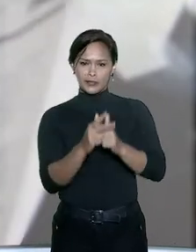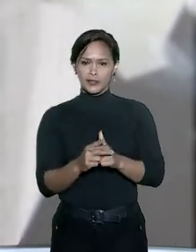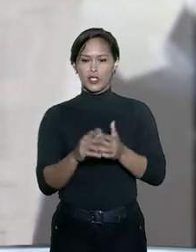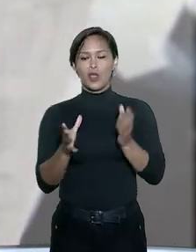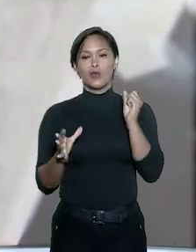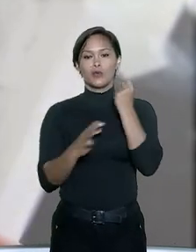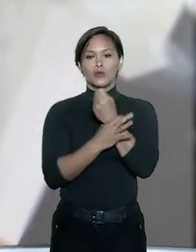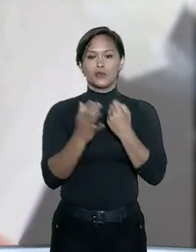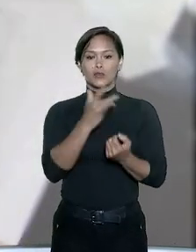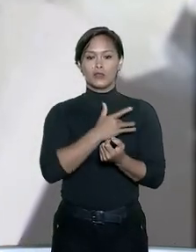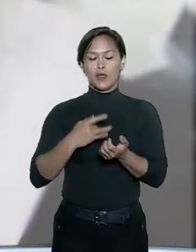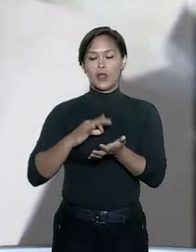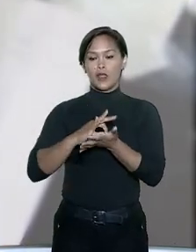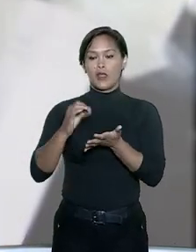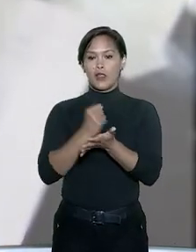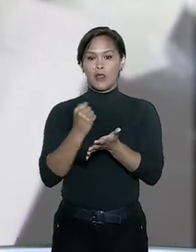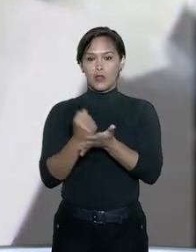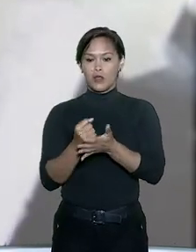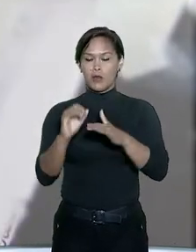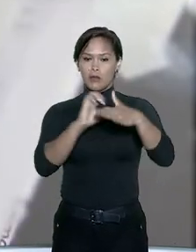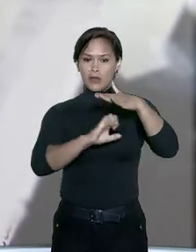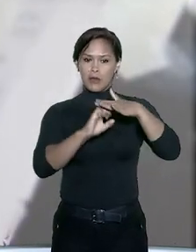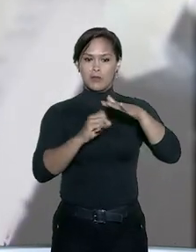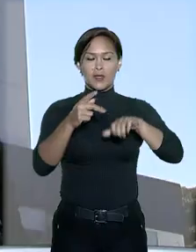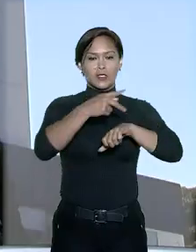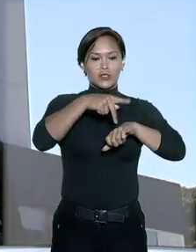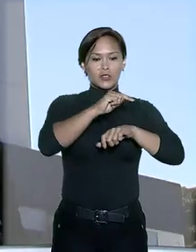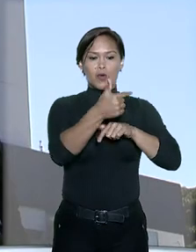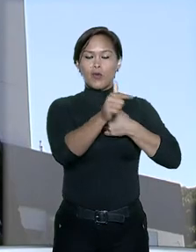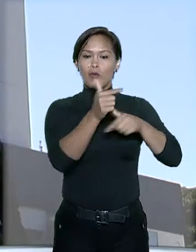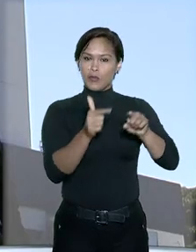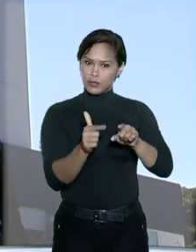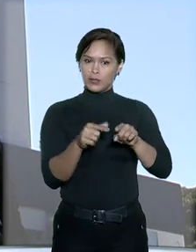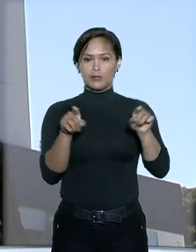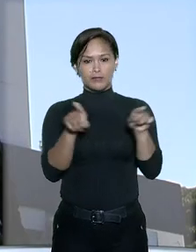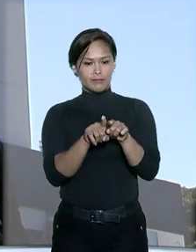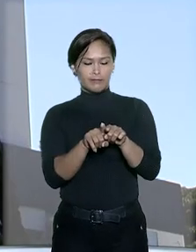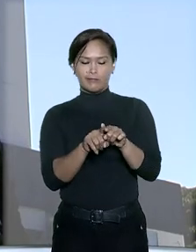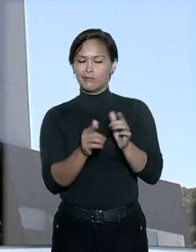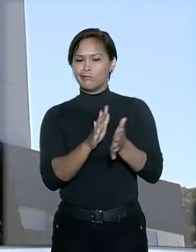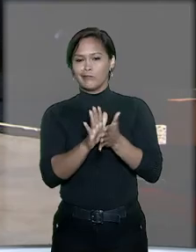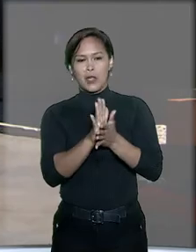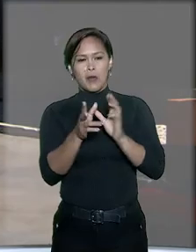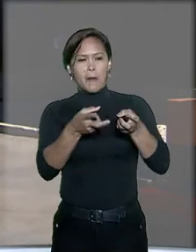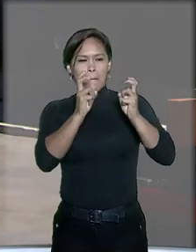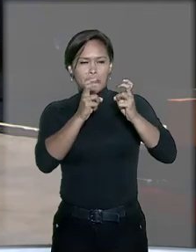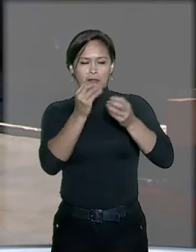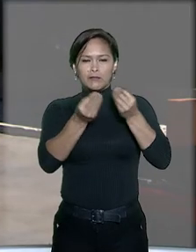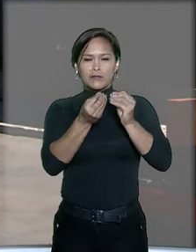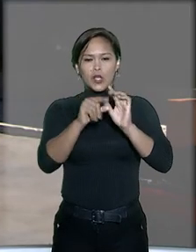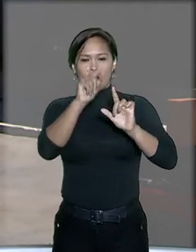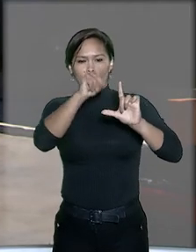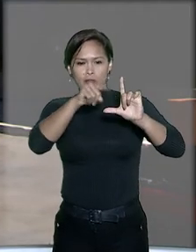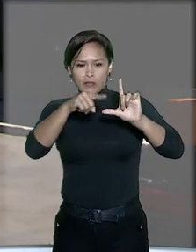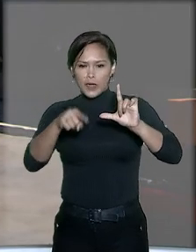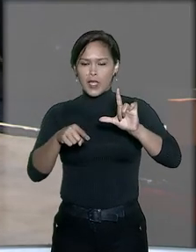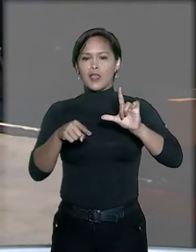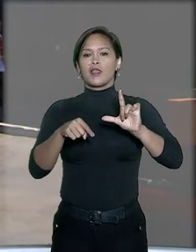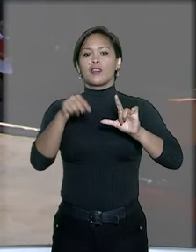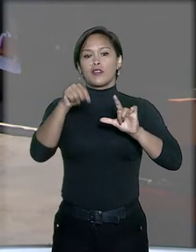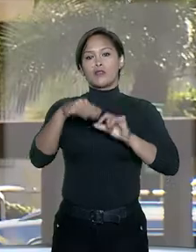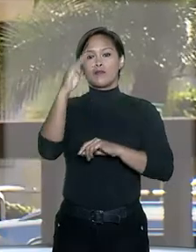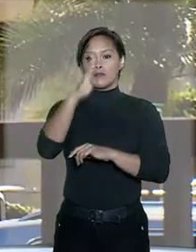saúde que ela contratou com uma empresa estrangeira e que, segundo ela, não observou os índices da Agência Nacional de Saúde